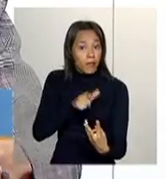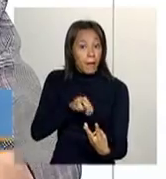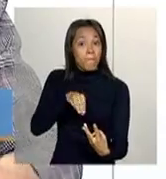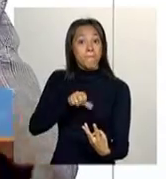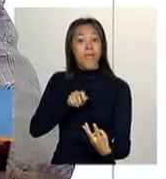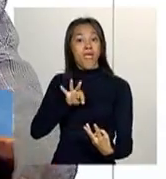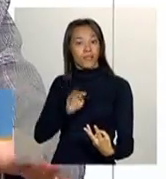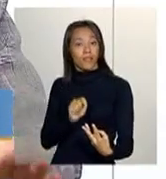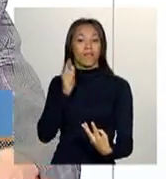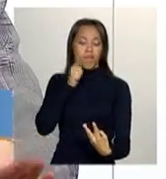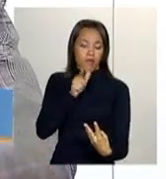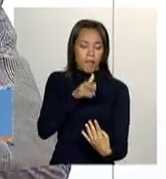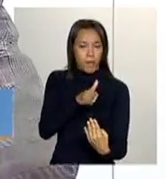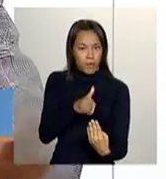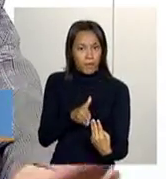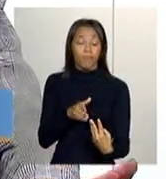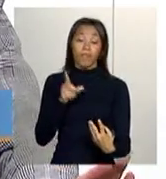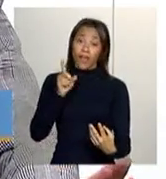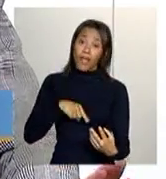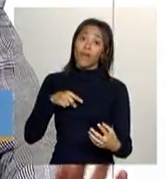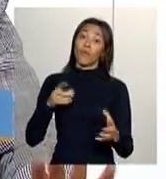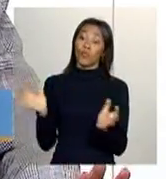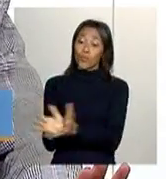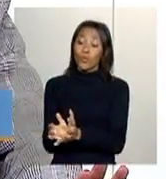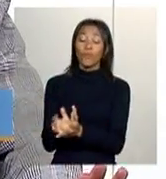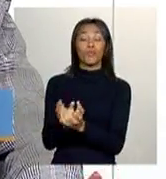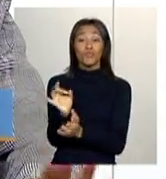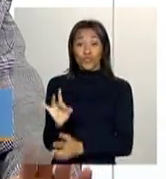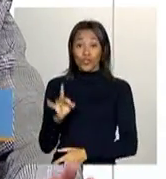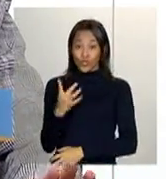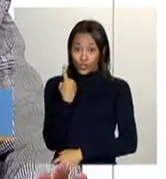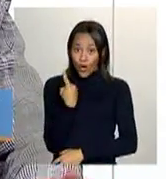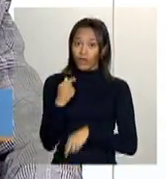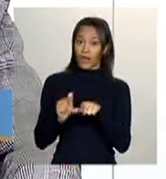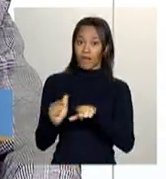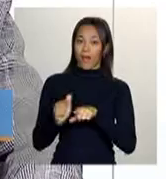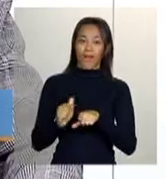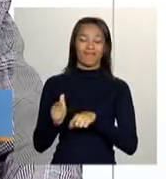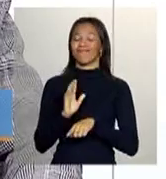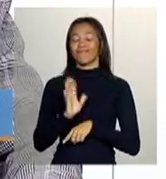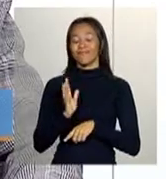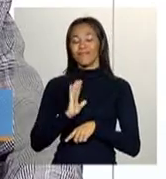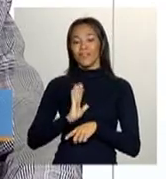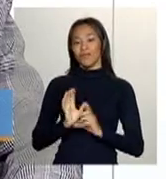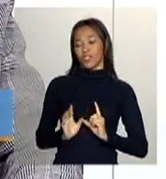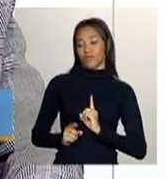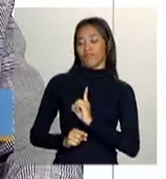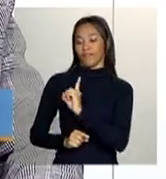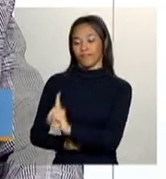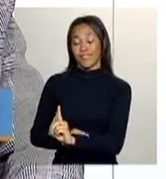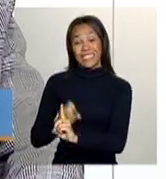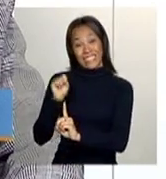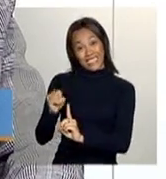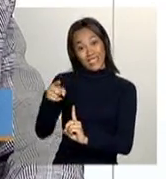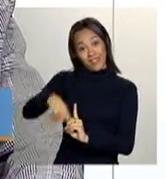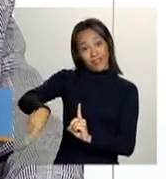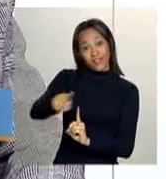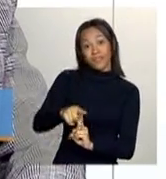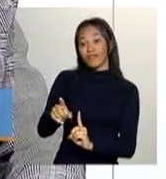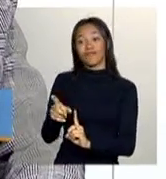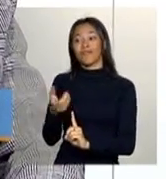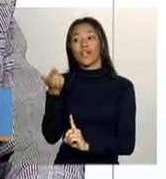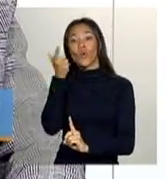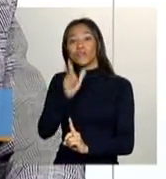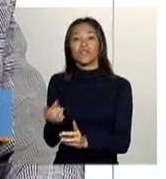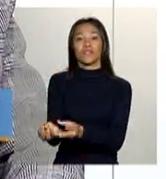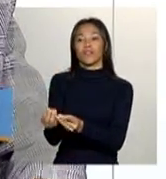mais importante é isso, é é um público que a gente não consegue trabalhar sozinho. O cadastro só, não adianta ele se aproximar. Essa população não vai nos dar a condição